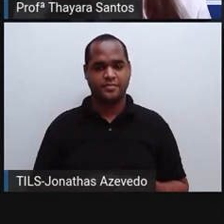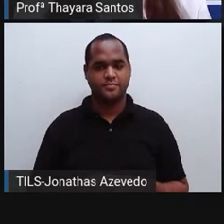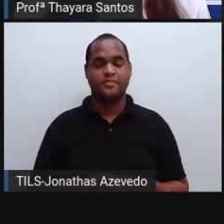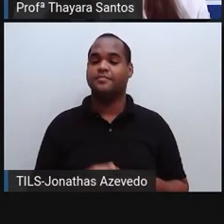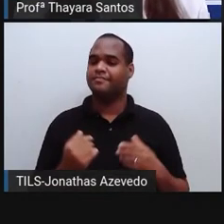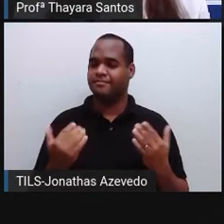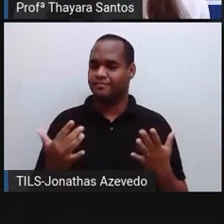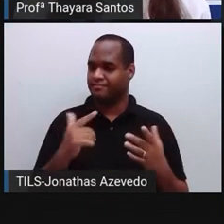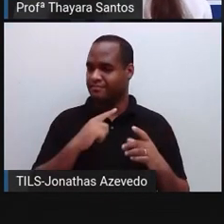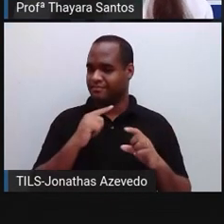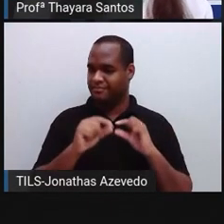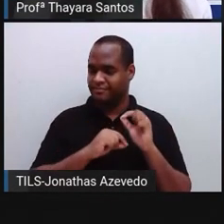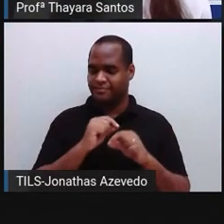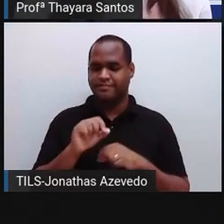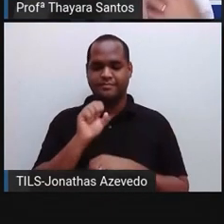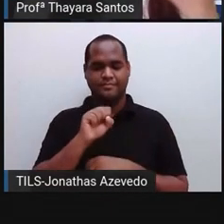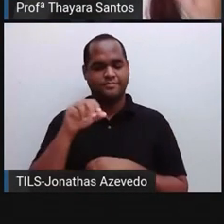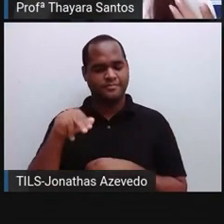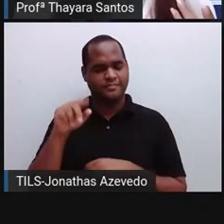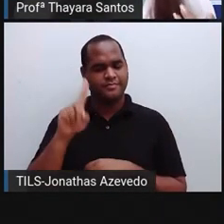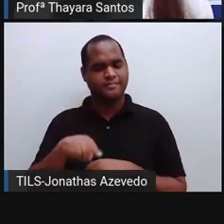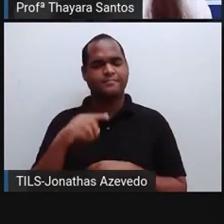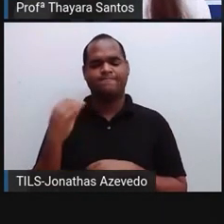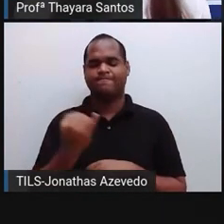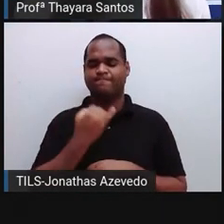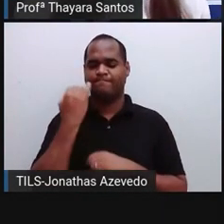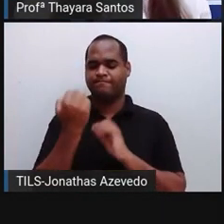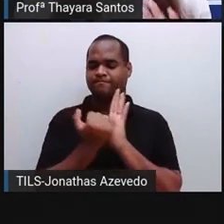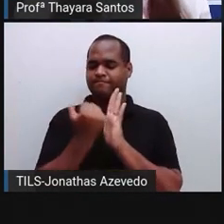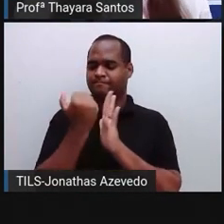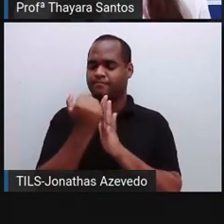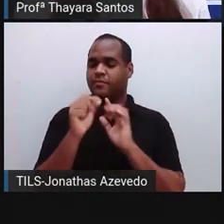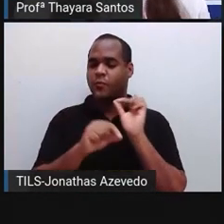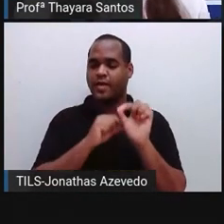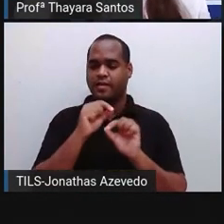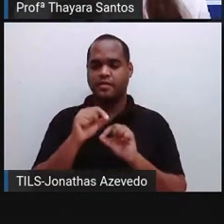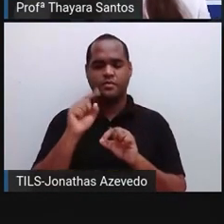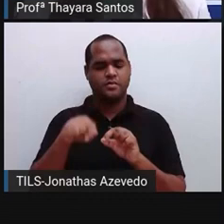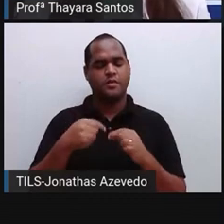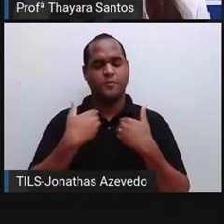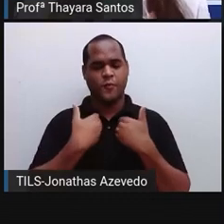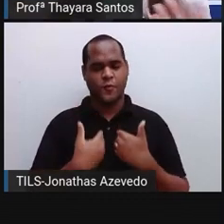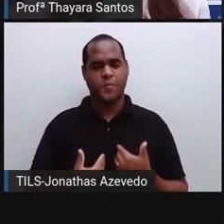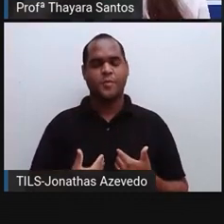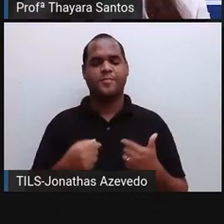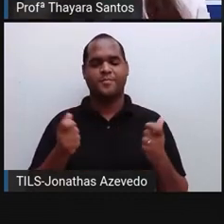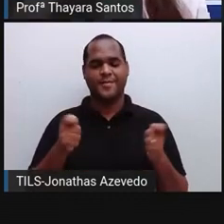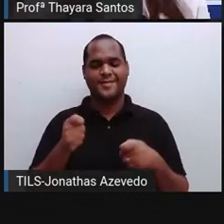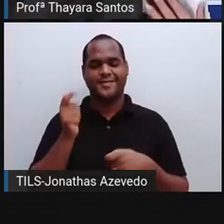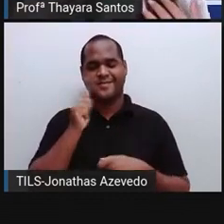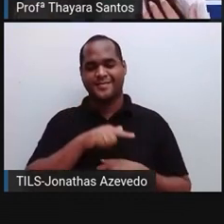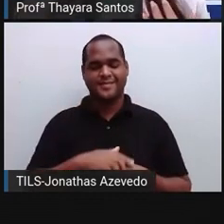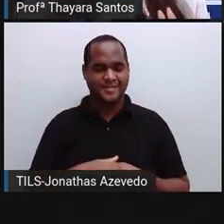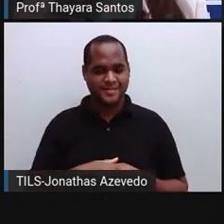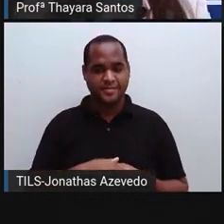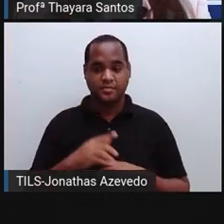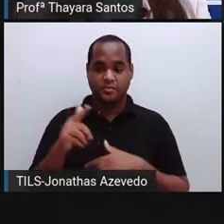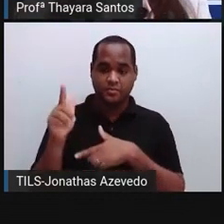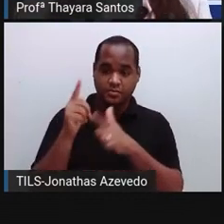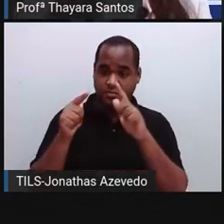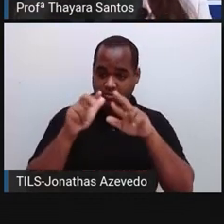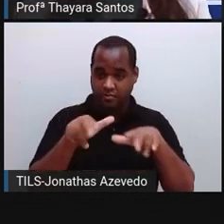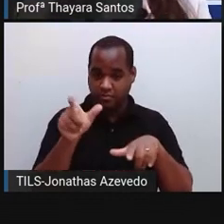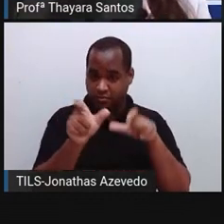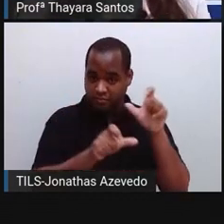Então, o sistema nervoso é mais um dos sistemas que compõem o nosso corpo, né? Tem vários outros sistemas, no caso dos seres